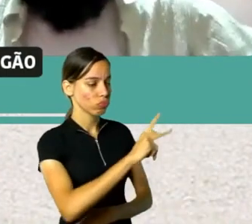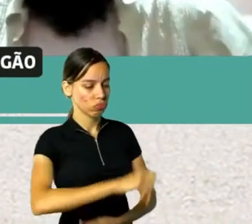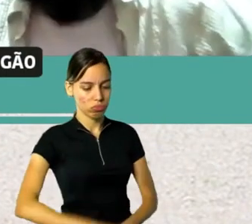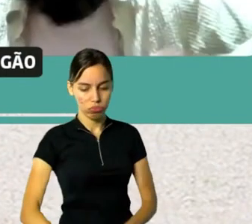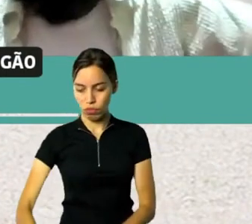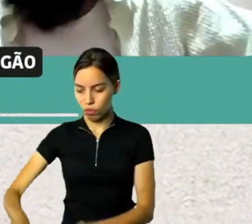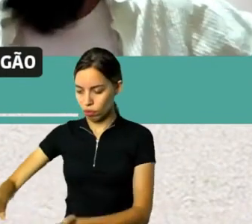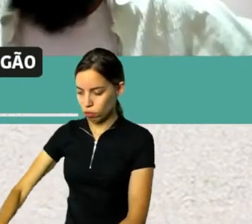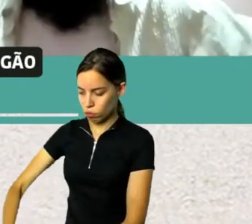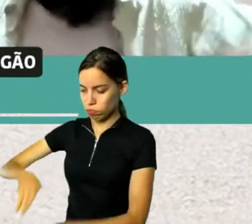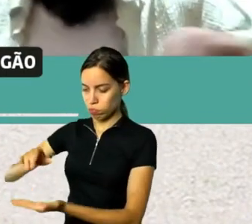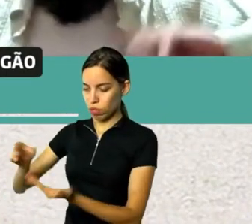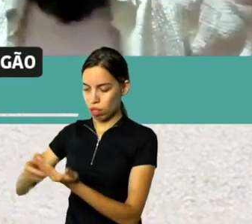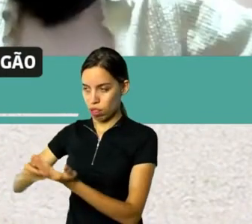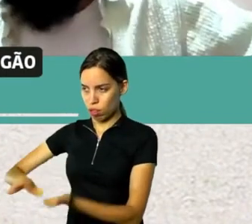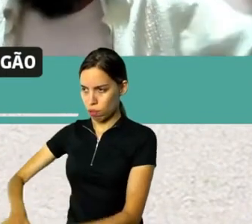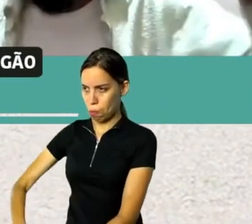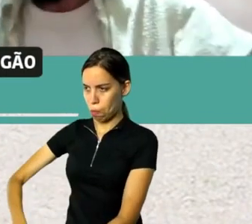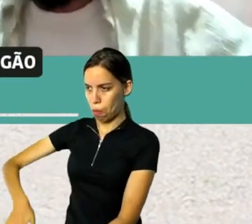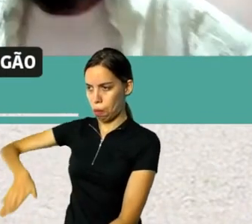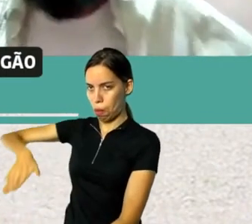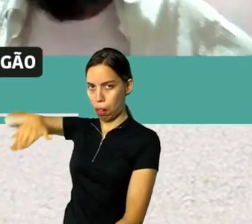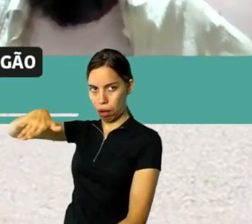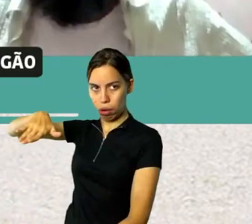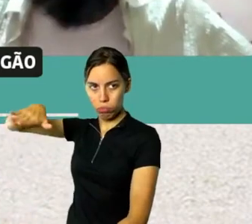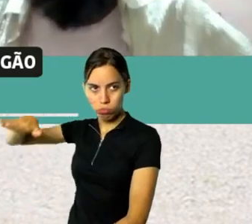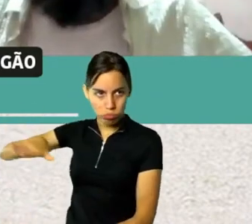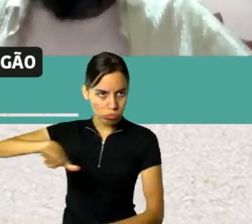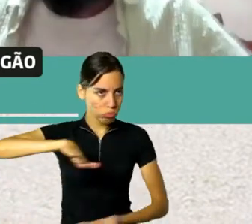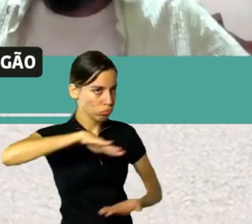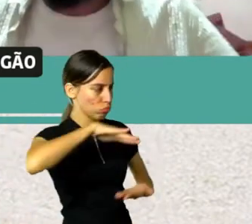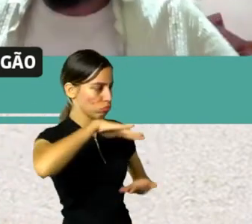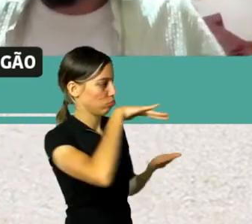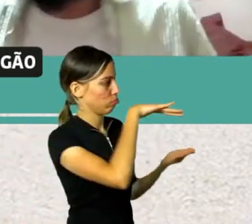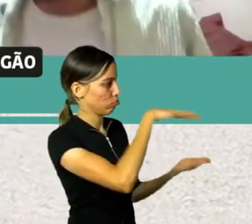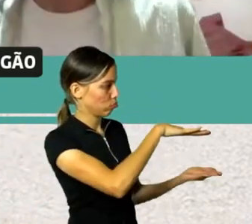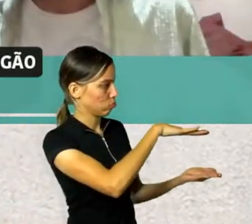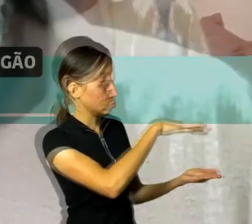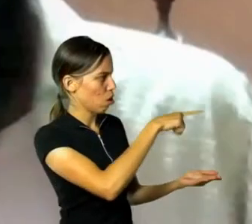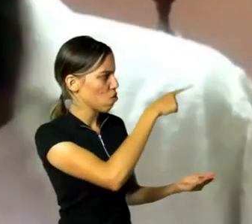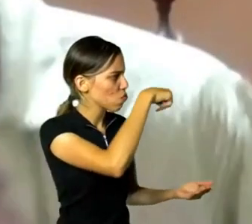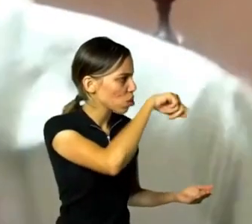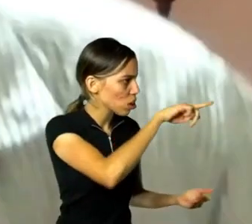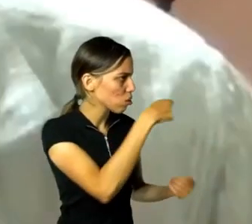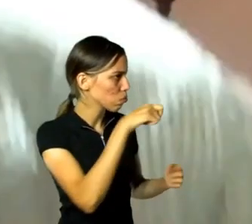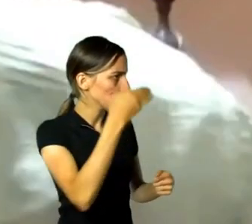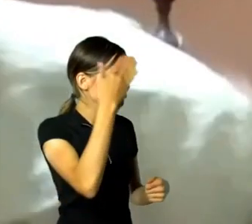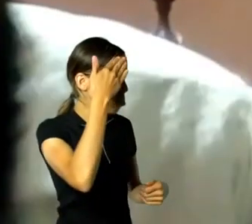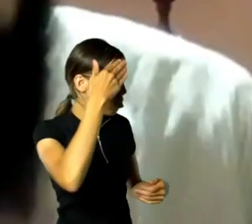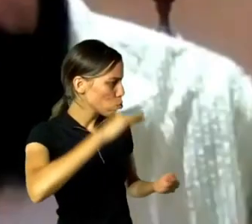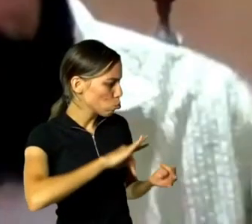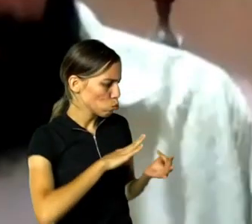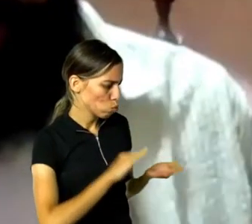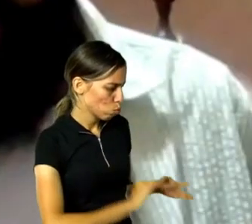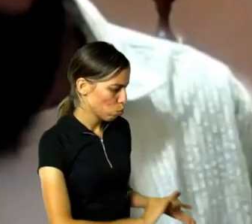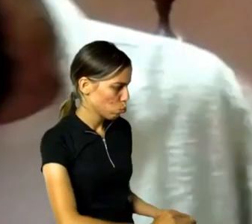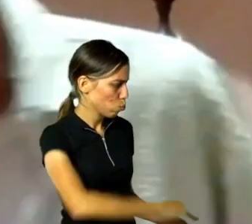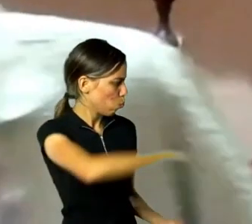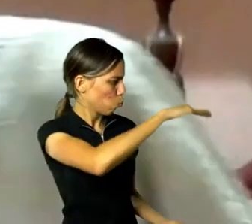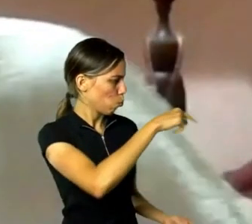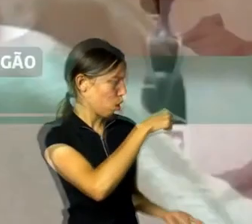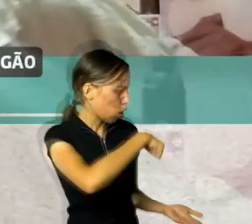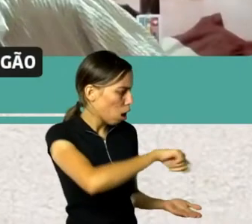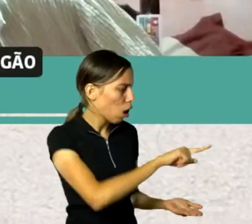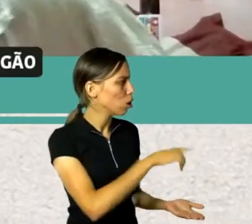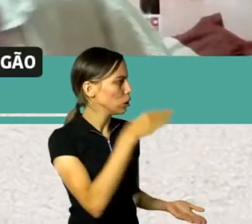tudo de Getúlio Várzea, Revolução de 30, não sei o quê, nós temos que entender isso aqui tudo, para você escrever isso. Na tela, é apresentada a capa do